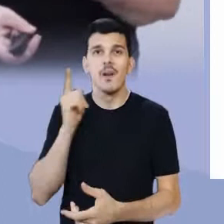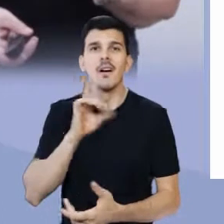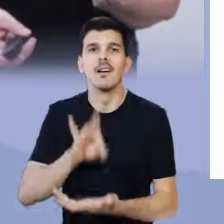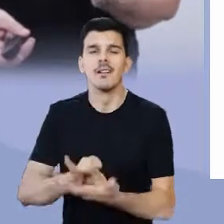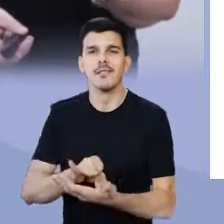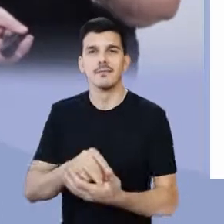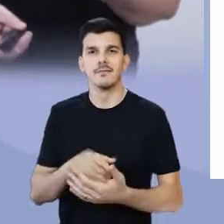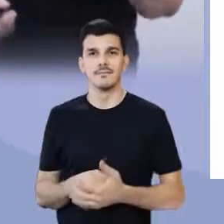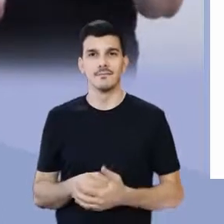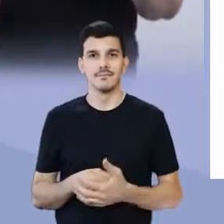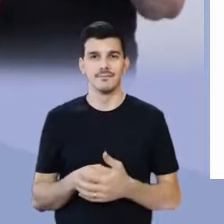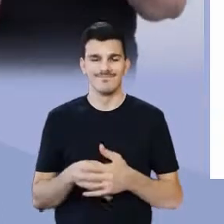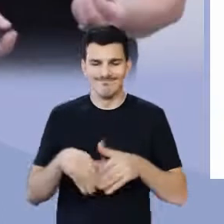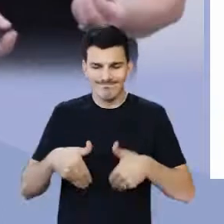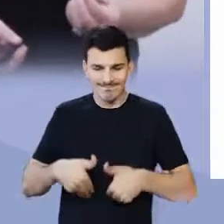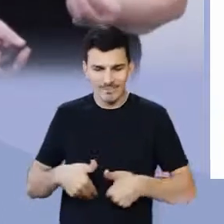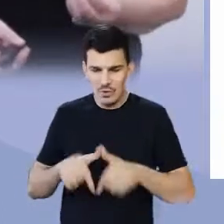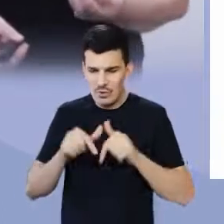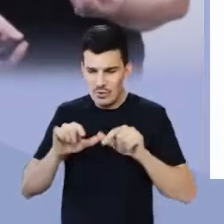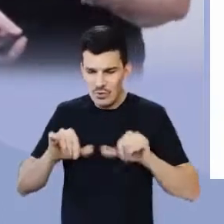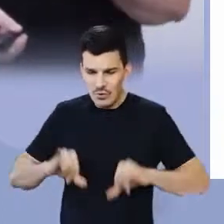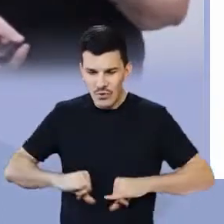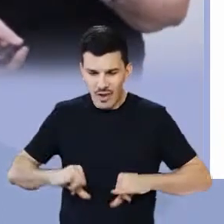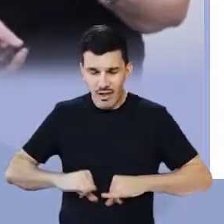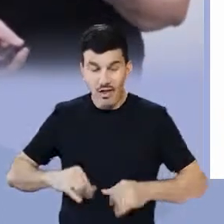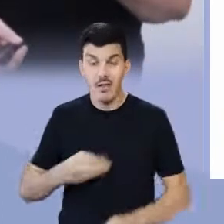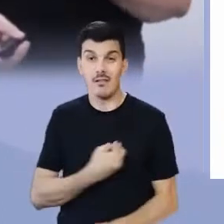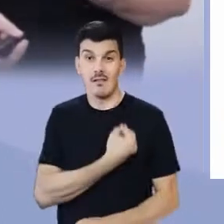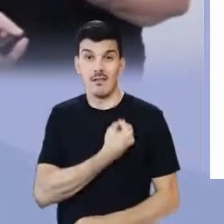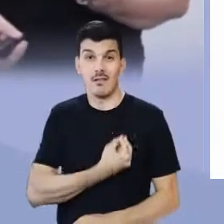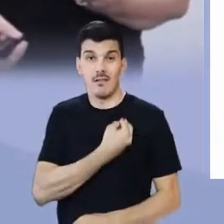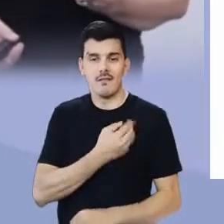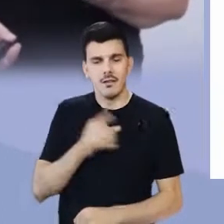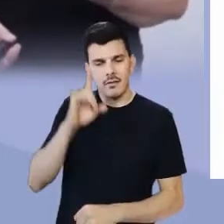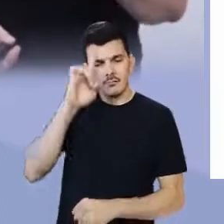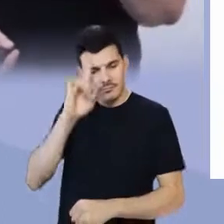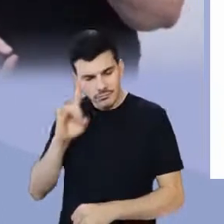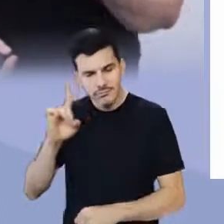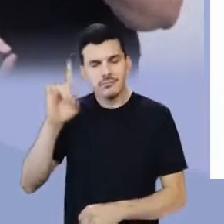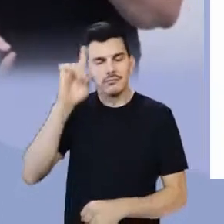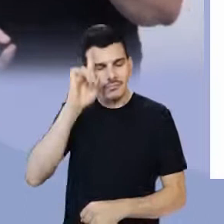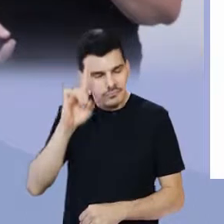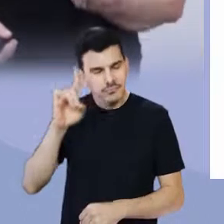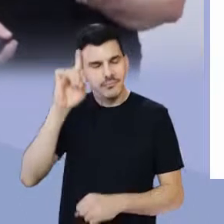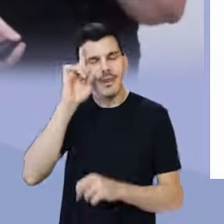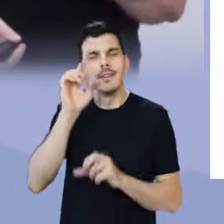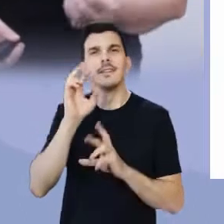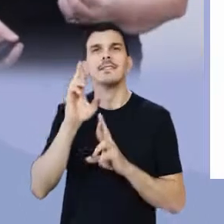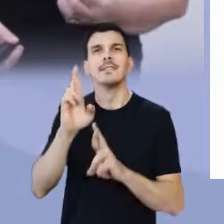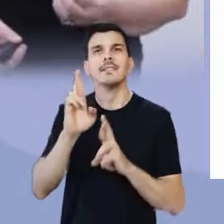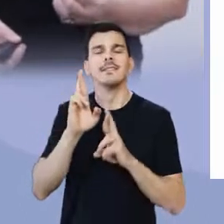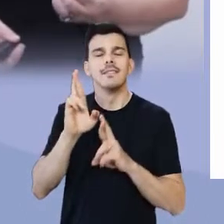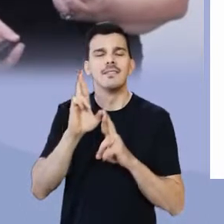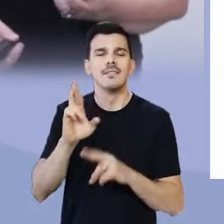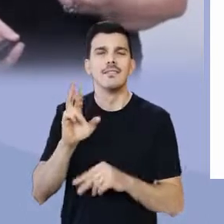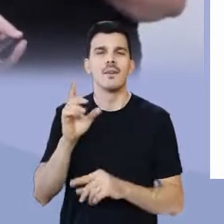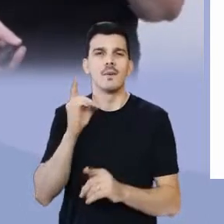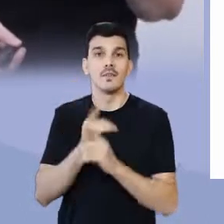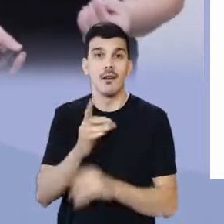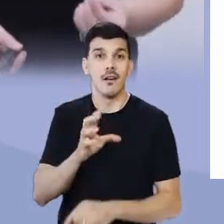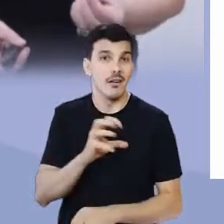Lesadas em sua afetividade, vivem cada dia à espera de retorno dos amores